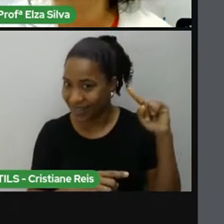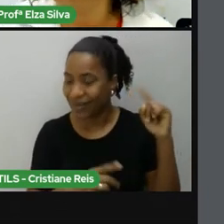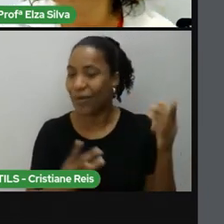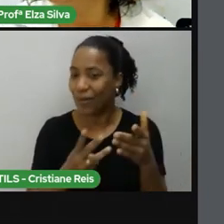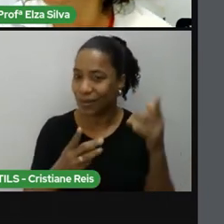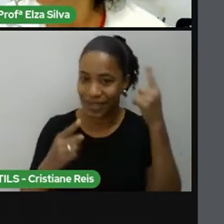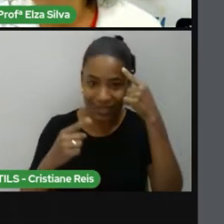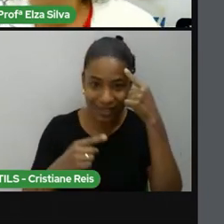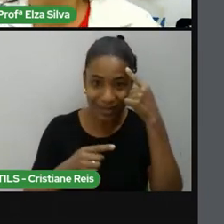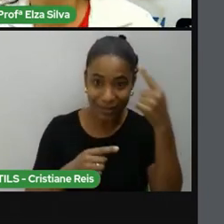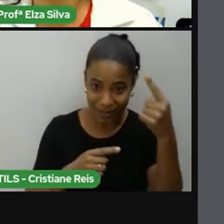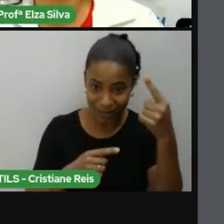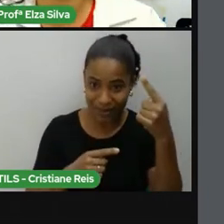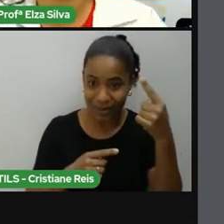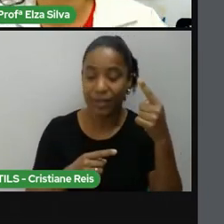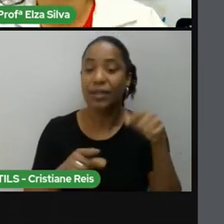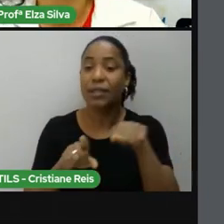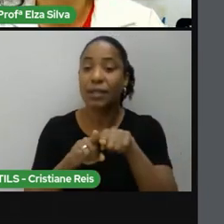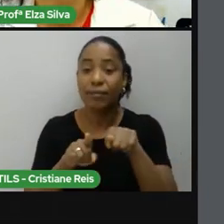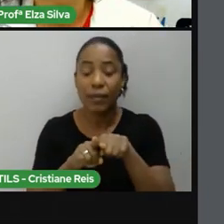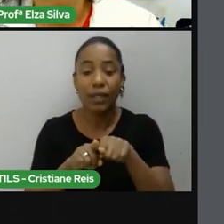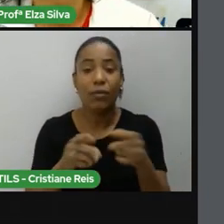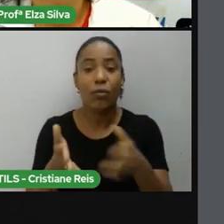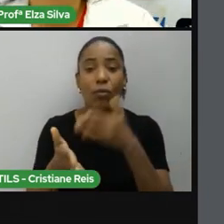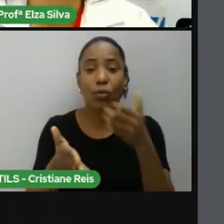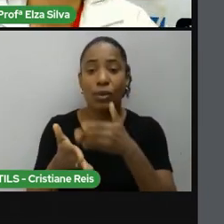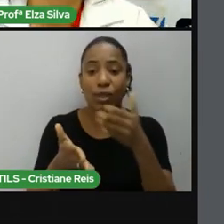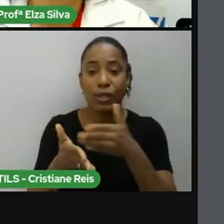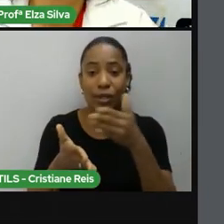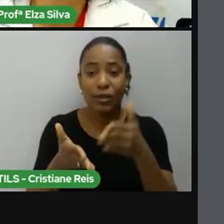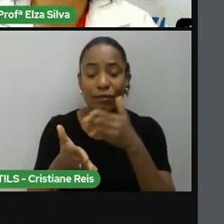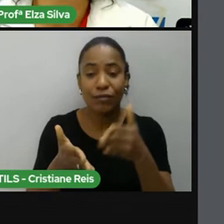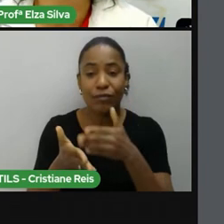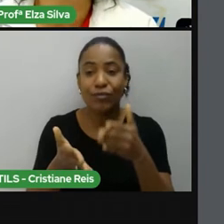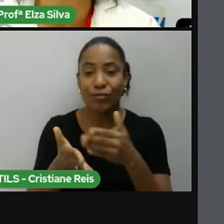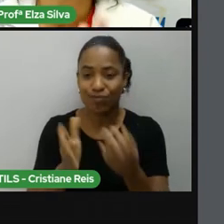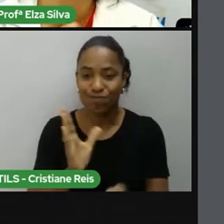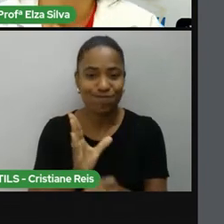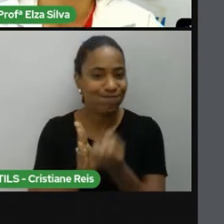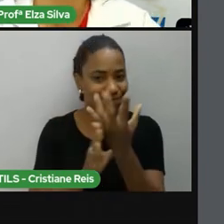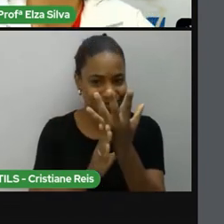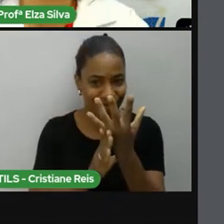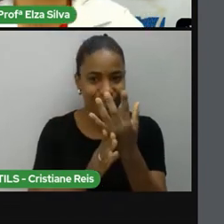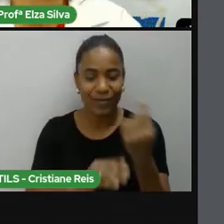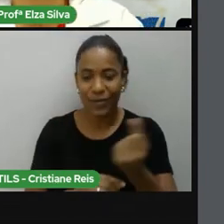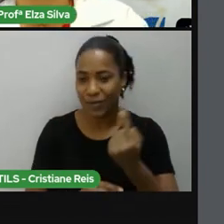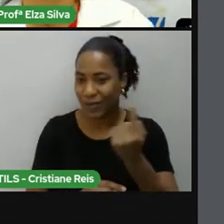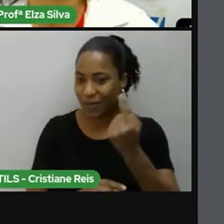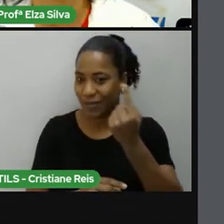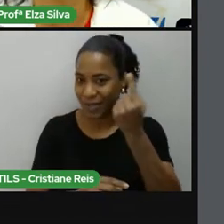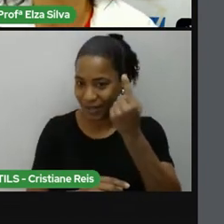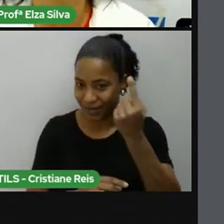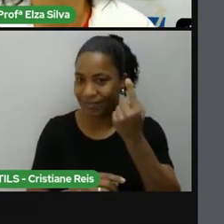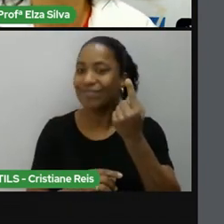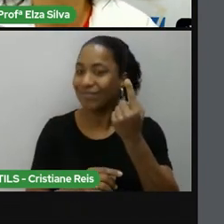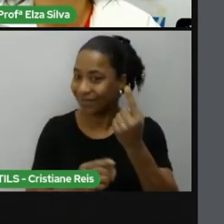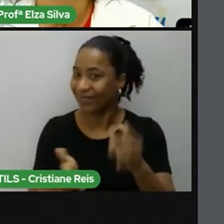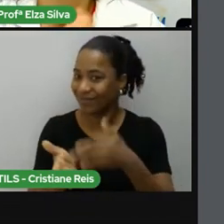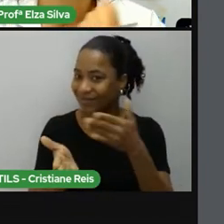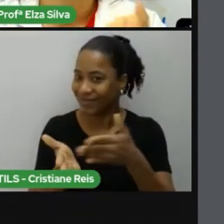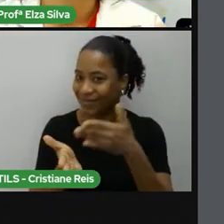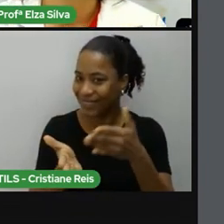hoje ler a capa do livro que foi o primeiro livro que ela escreveu como romancista